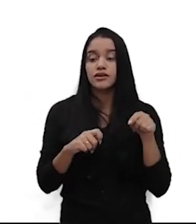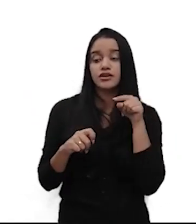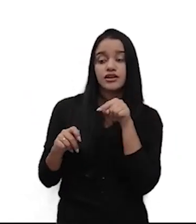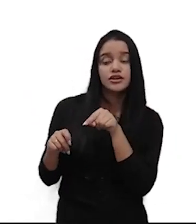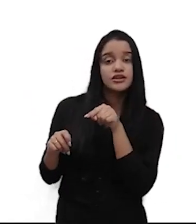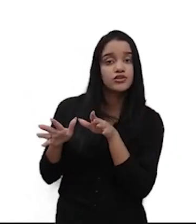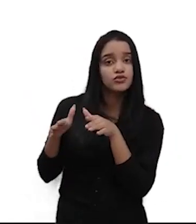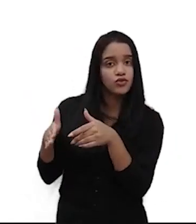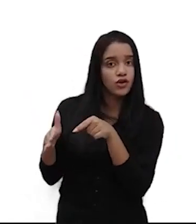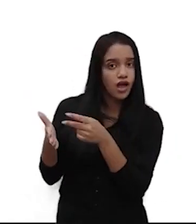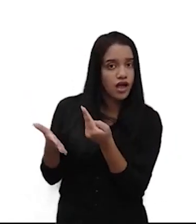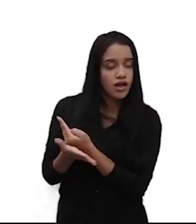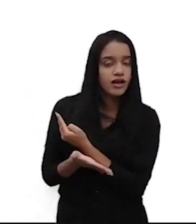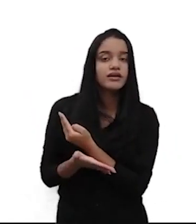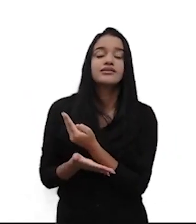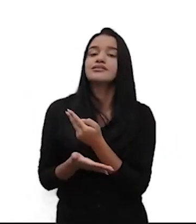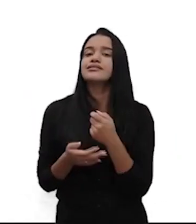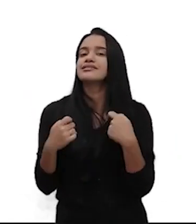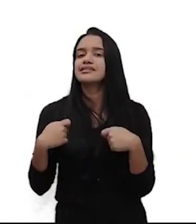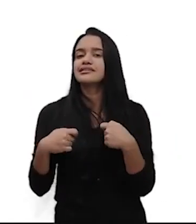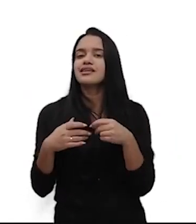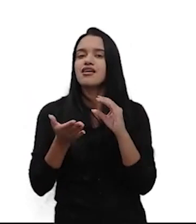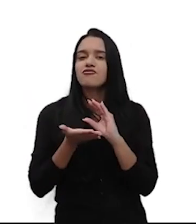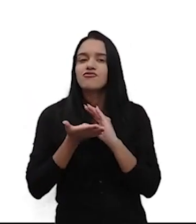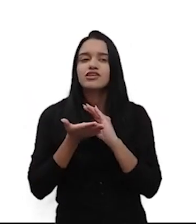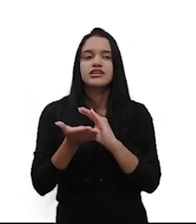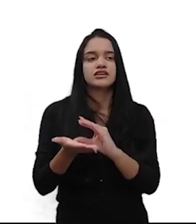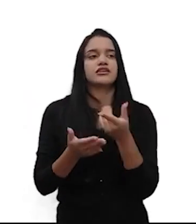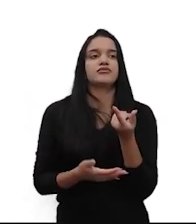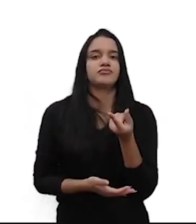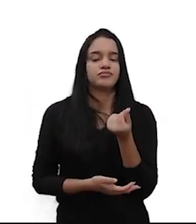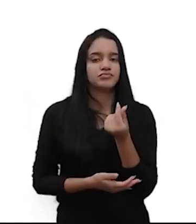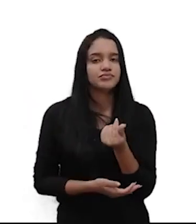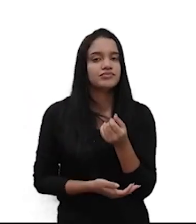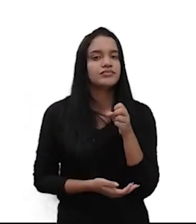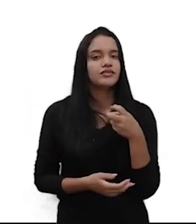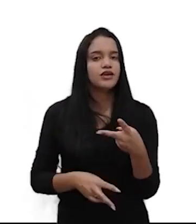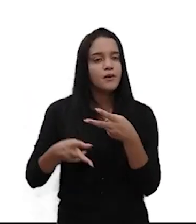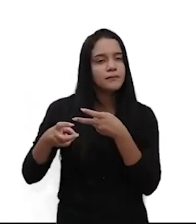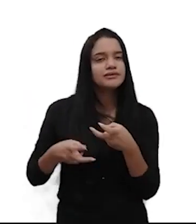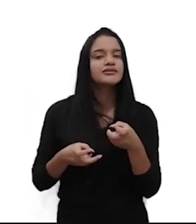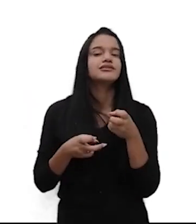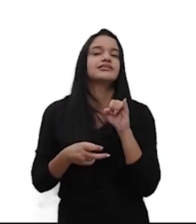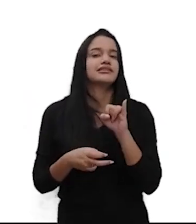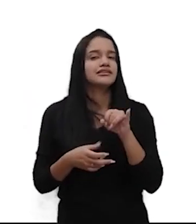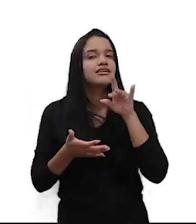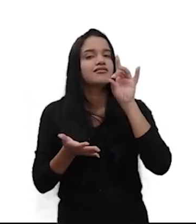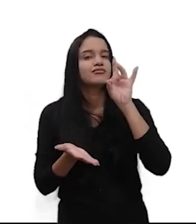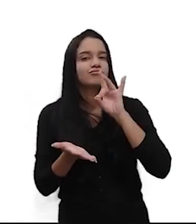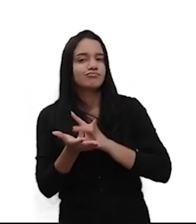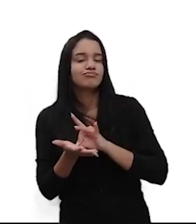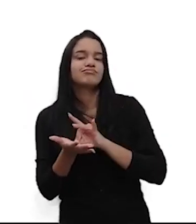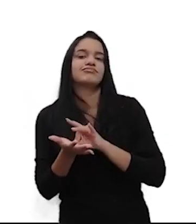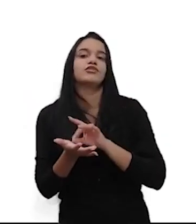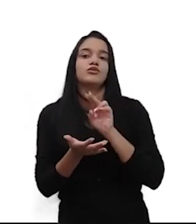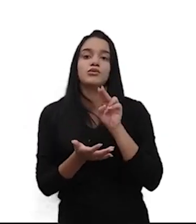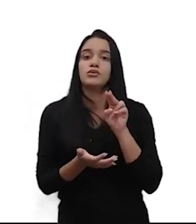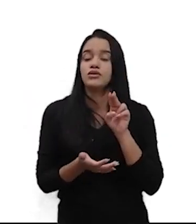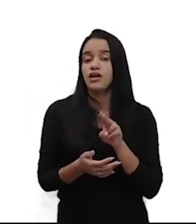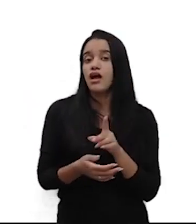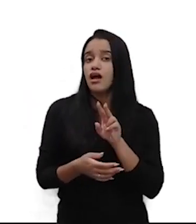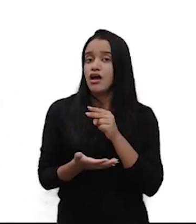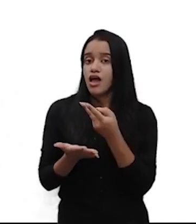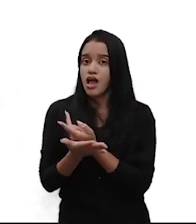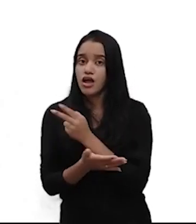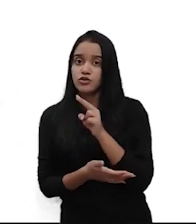sem ter a necessidade de investir dinheiro e identificar se realmente, de fato, vai dar errado ou não. Então,